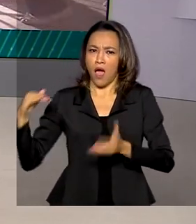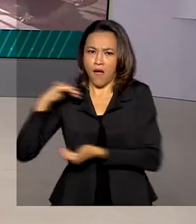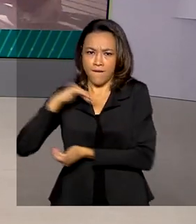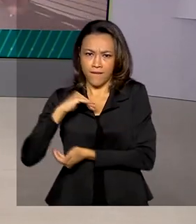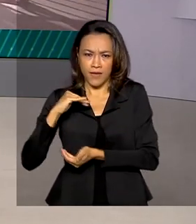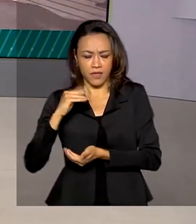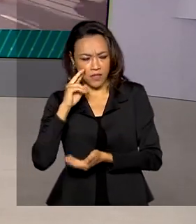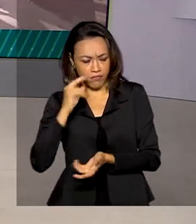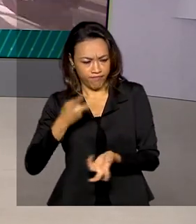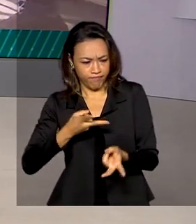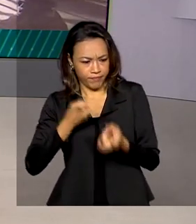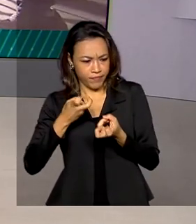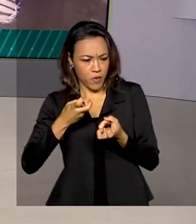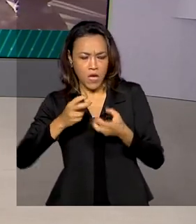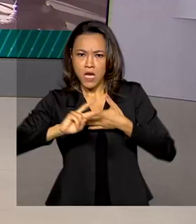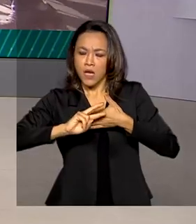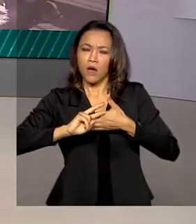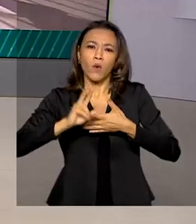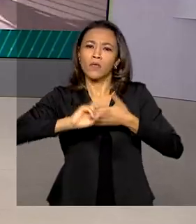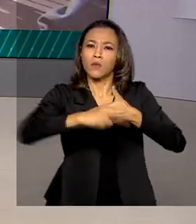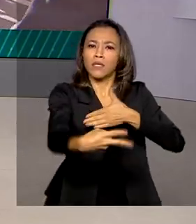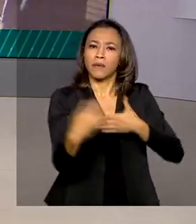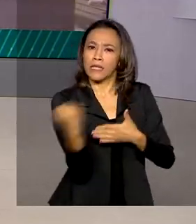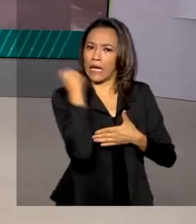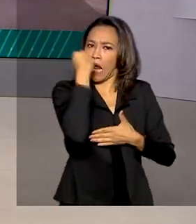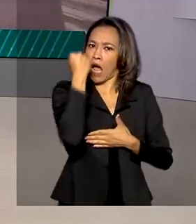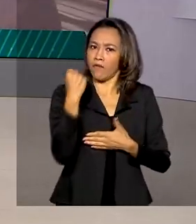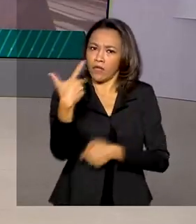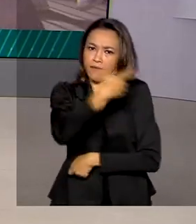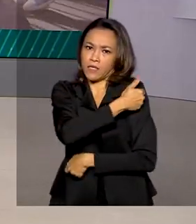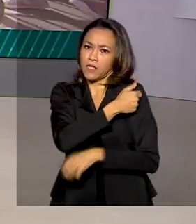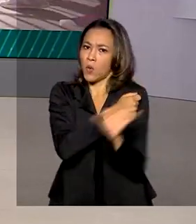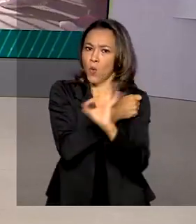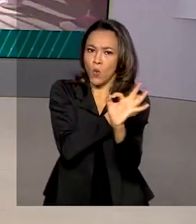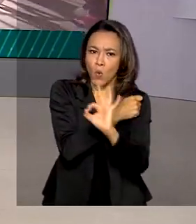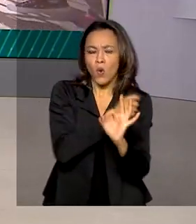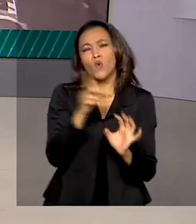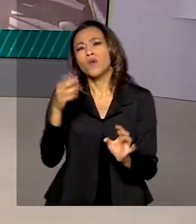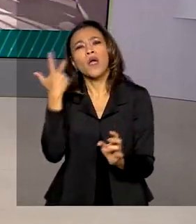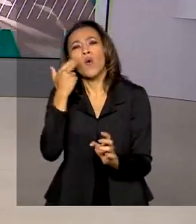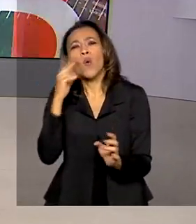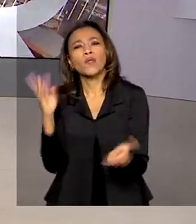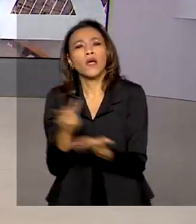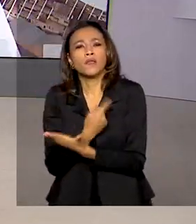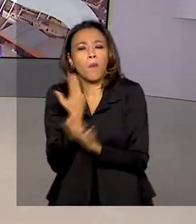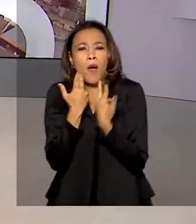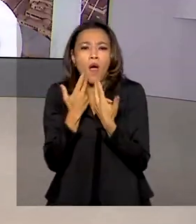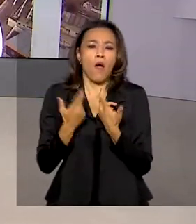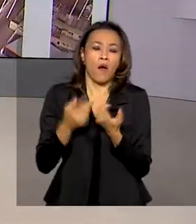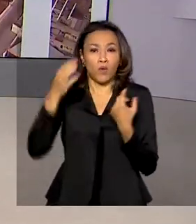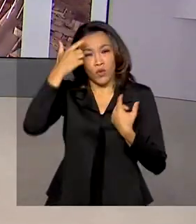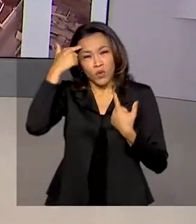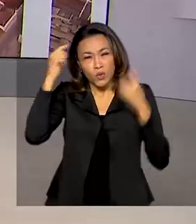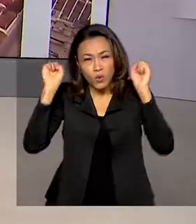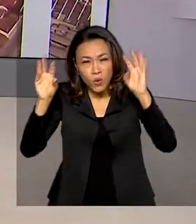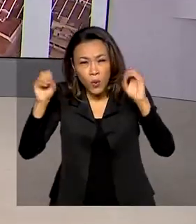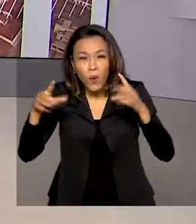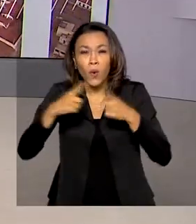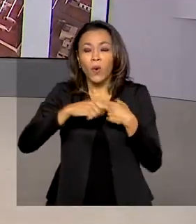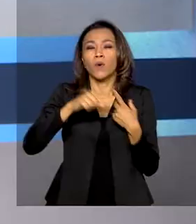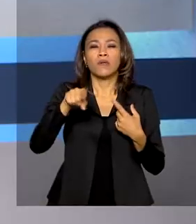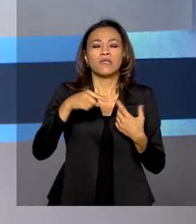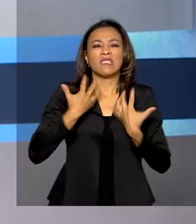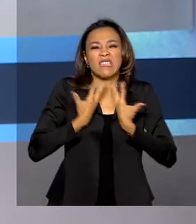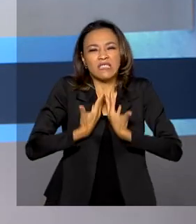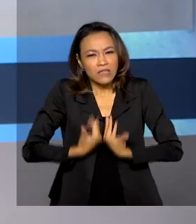graves com a aplicação dos imunizantes. Os relatos mais comuns são de dor de cabeça, febre e fadiga, semelhantes a uma gripe.